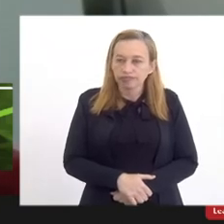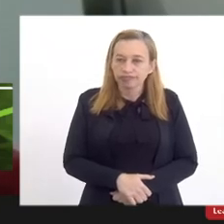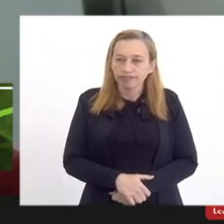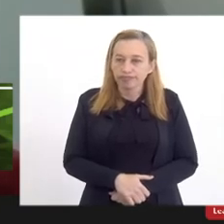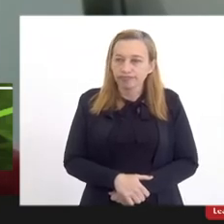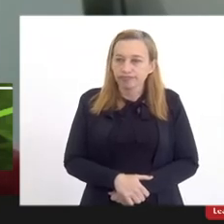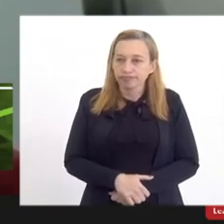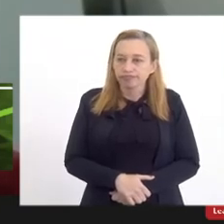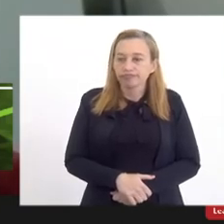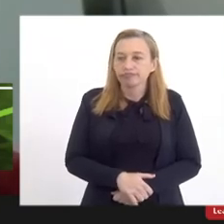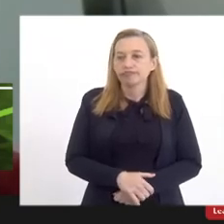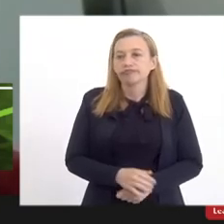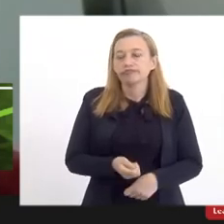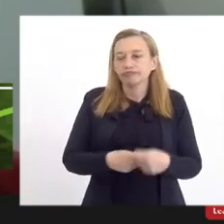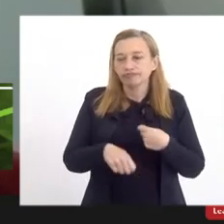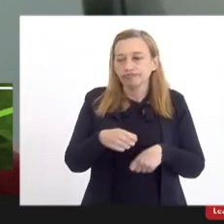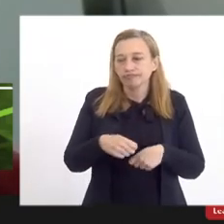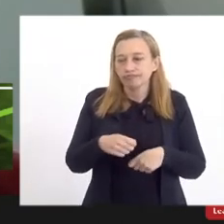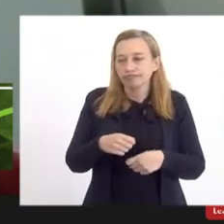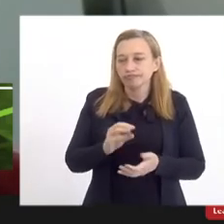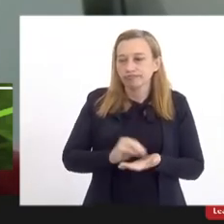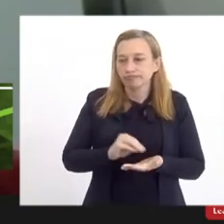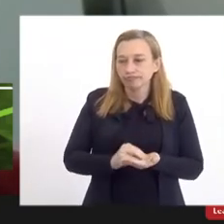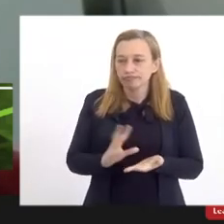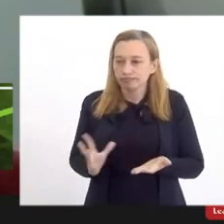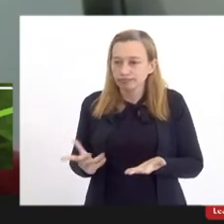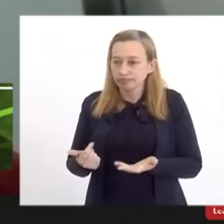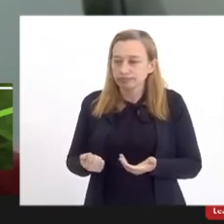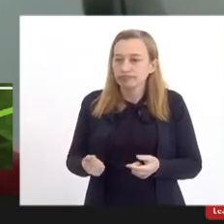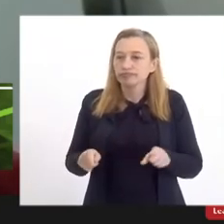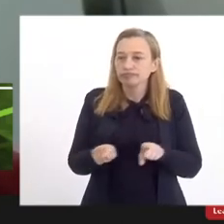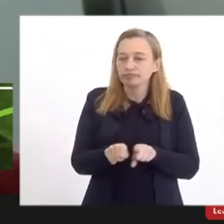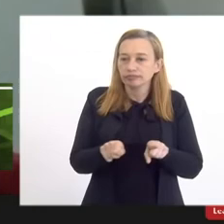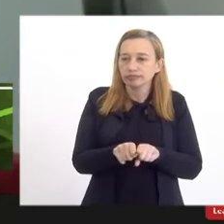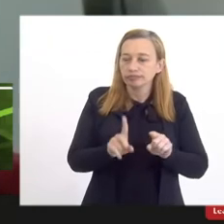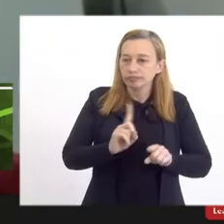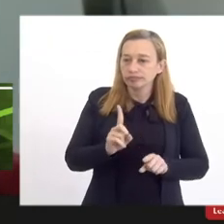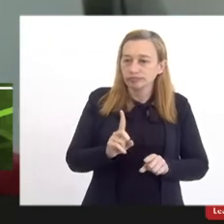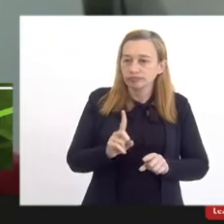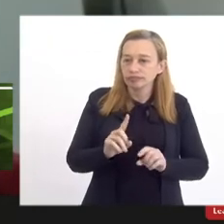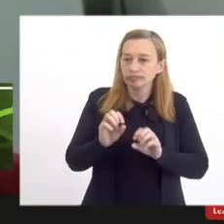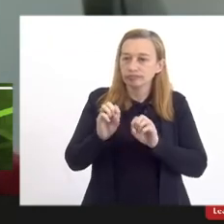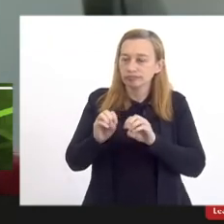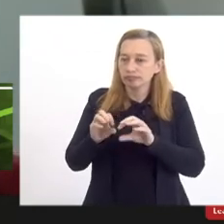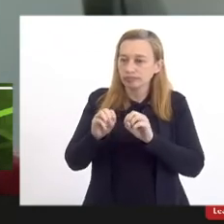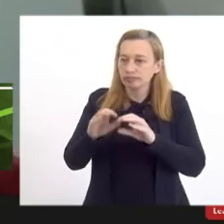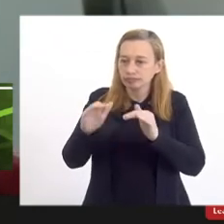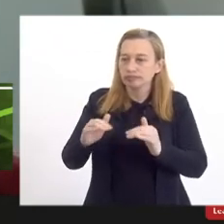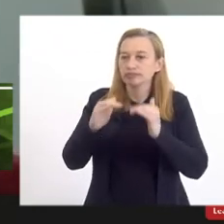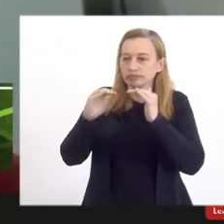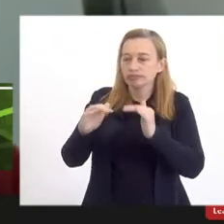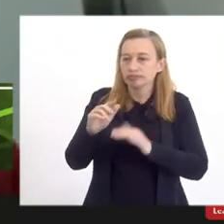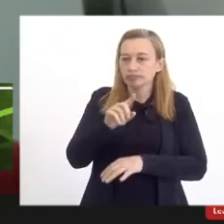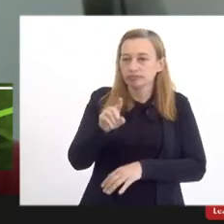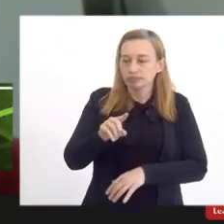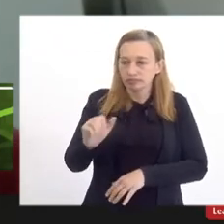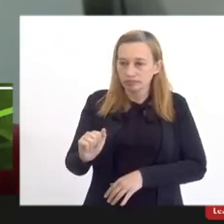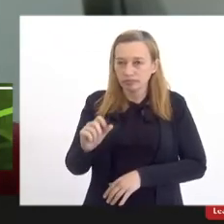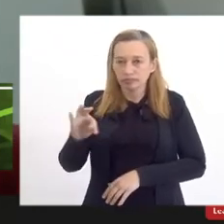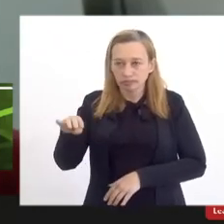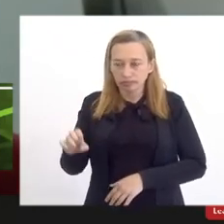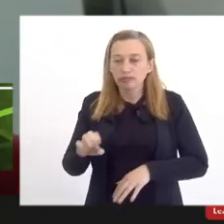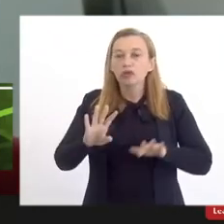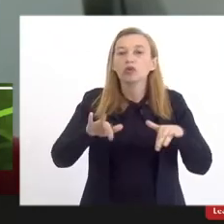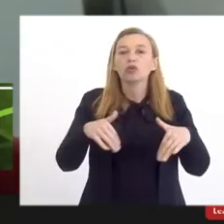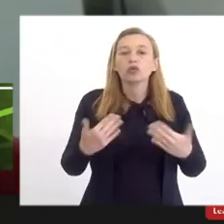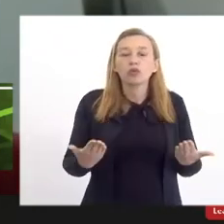temos, e até mesmo o não atendimento do ensino superior público na Zona Oeste. Quais são,